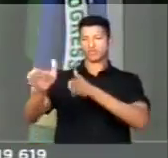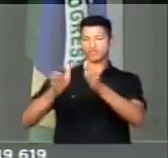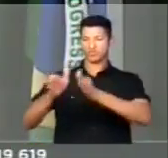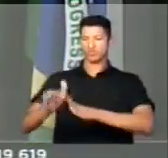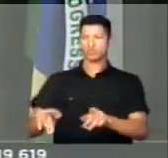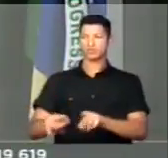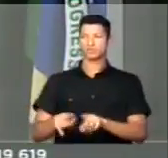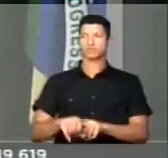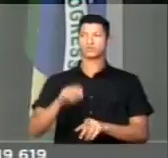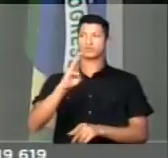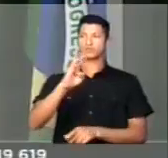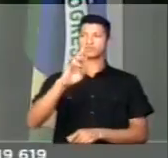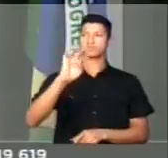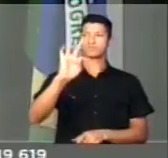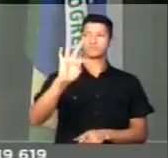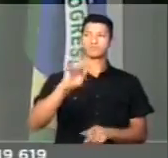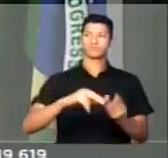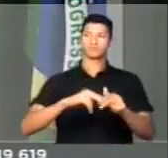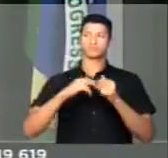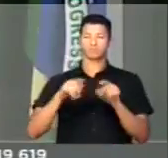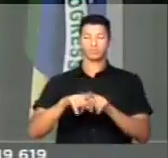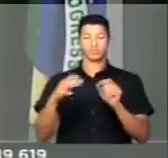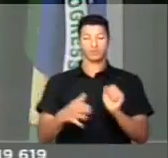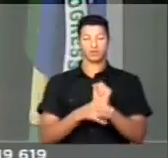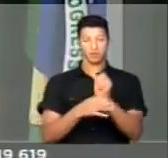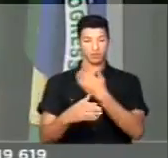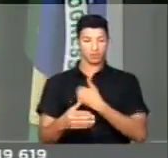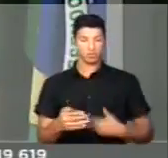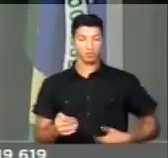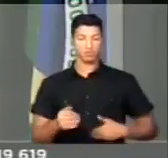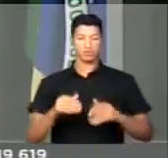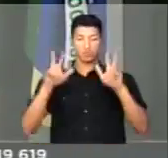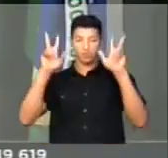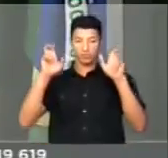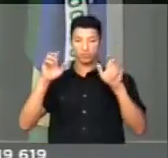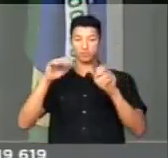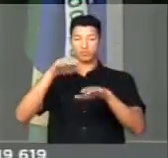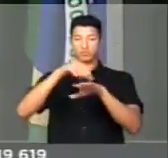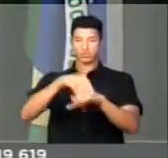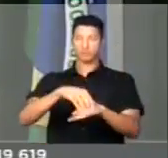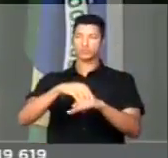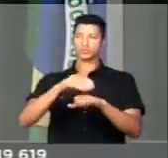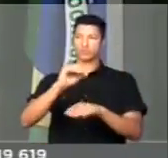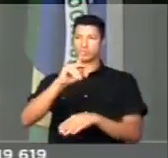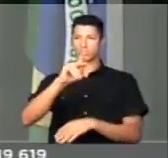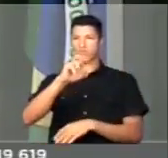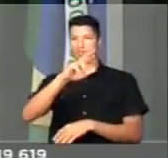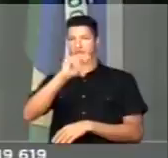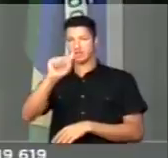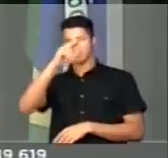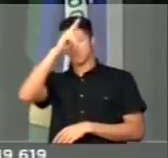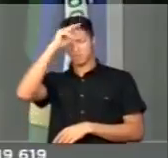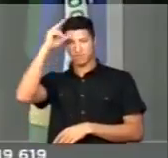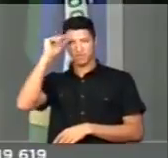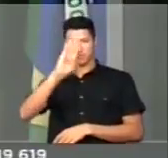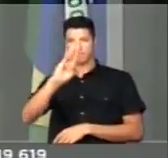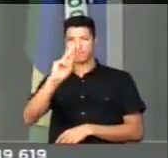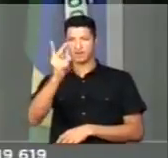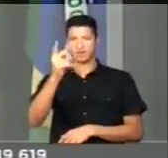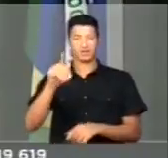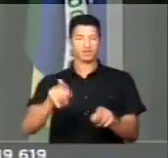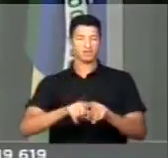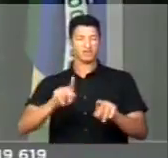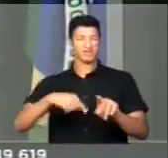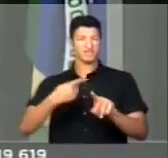através dos BRTs, através da segurança pública, no que diz respeito ao centro de operações da Prefeitura de Belo Horizonte,